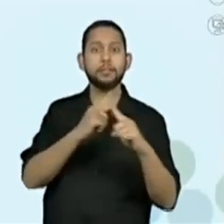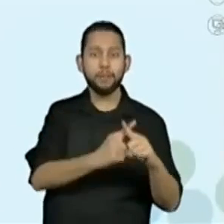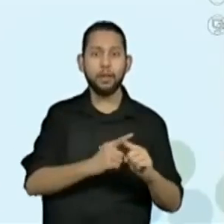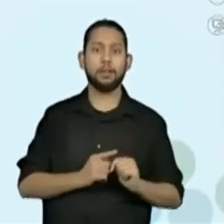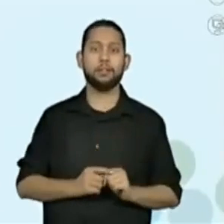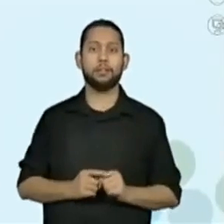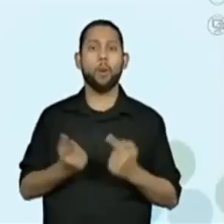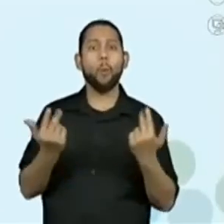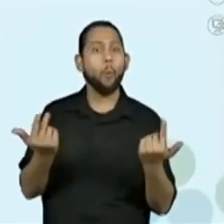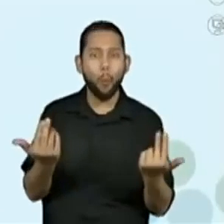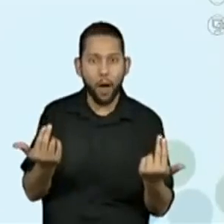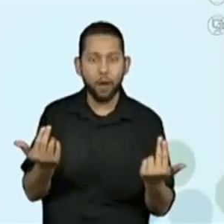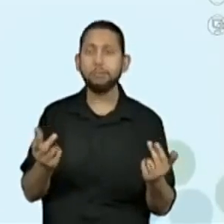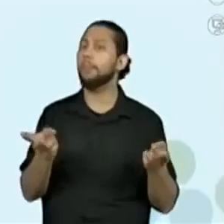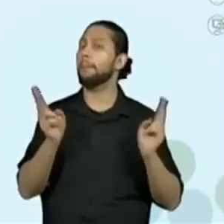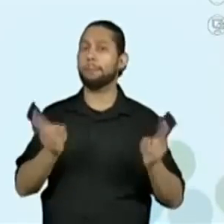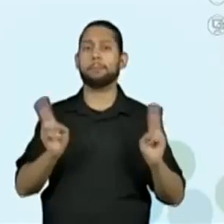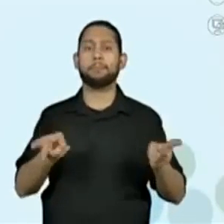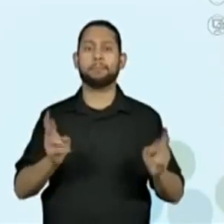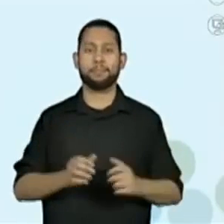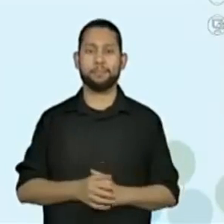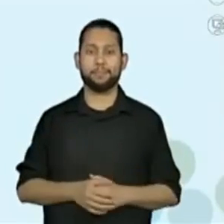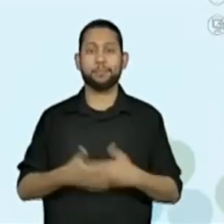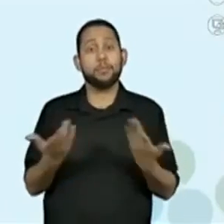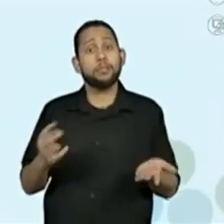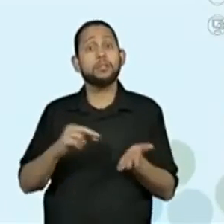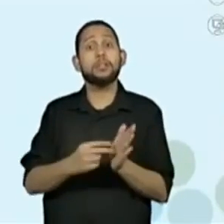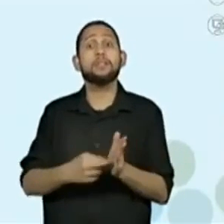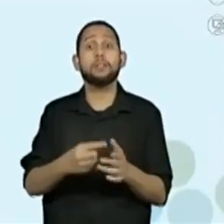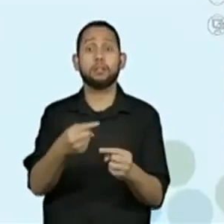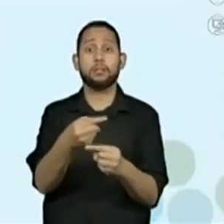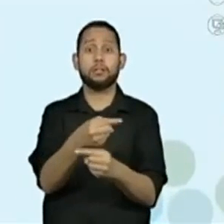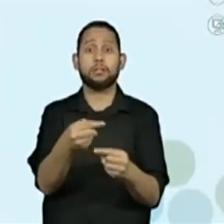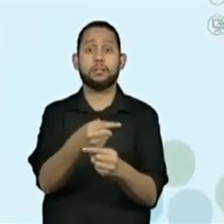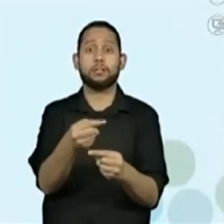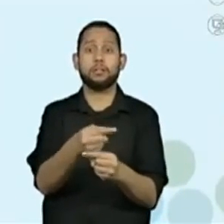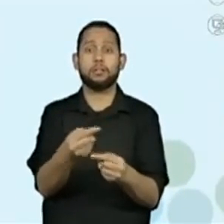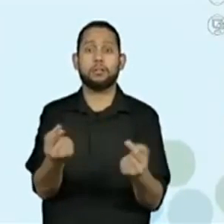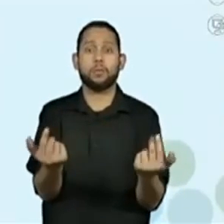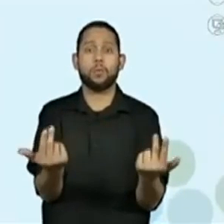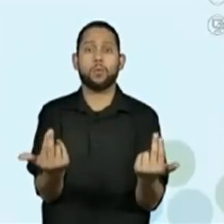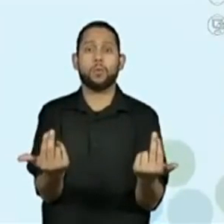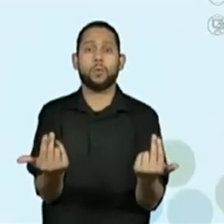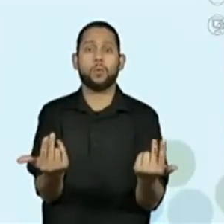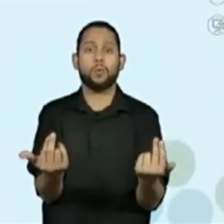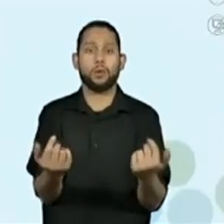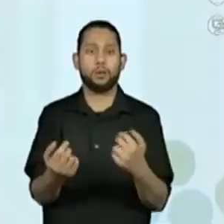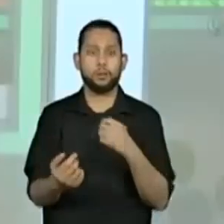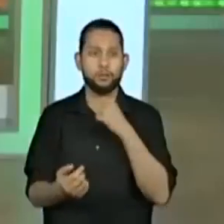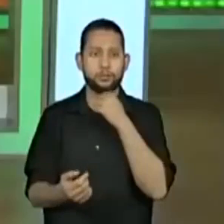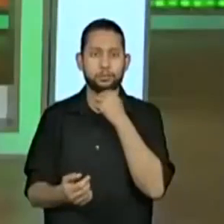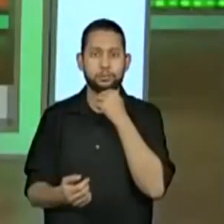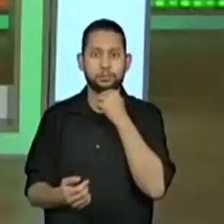número. A gente está trabalhando também com uma noção de equivalência. Bom,